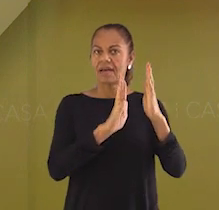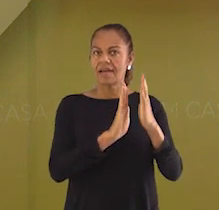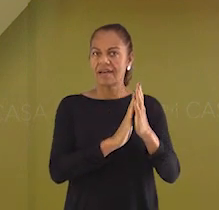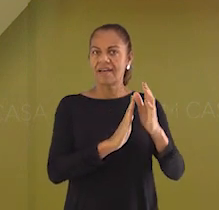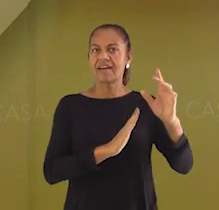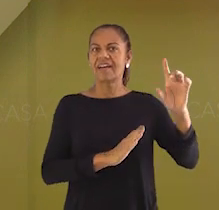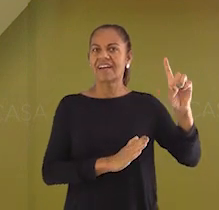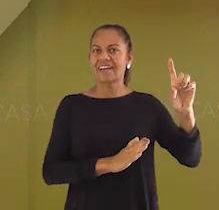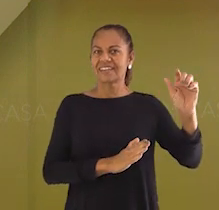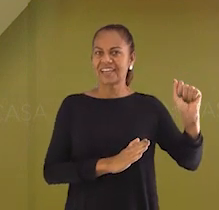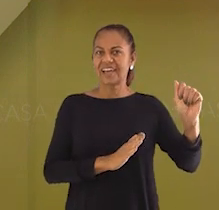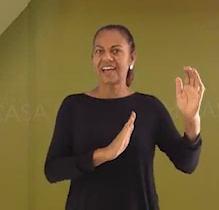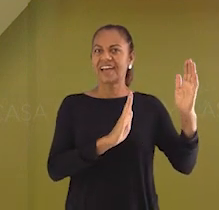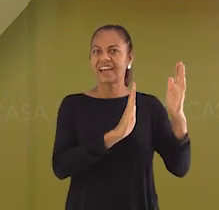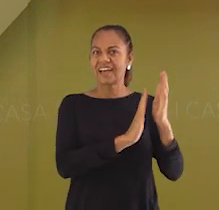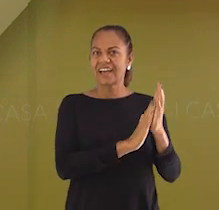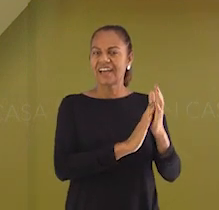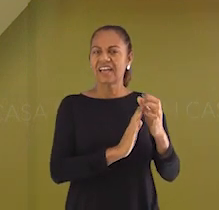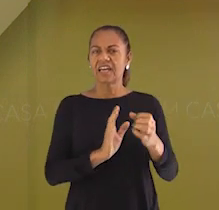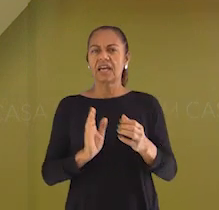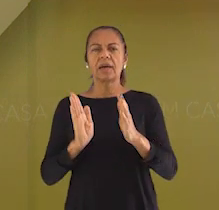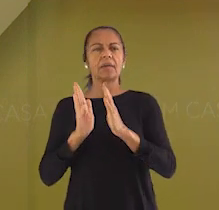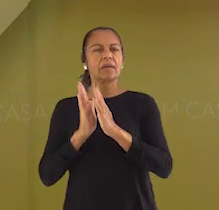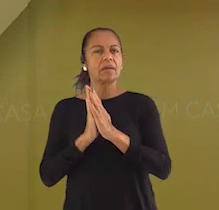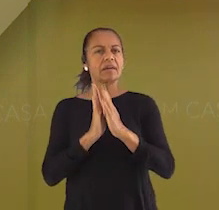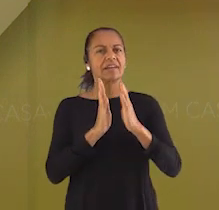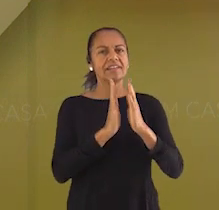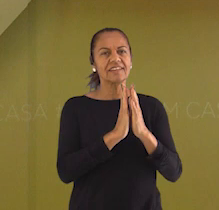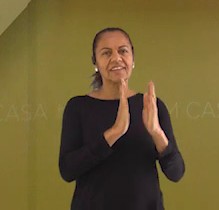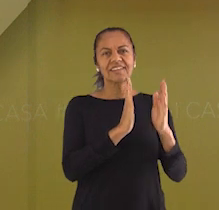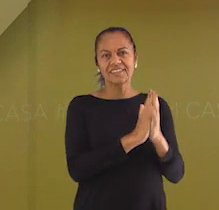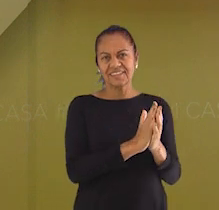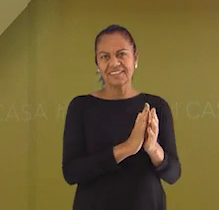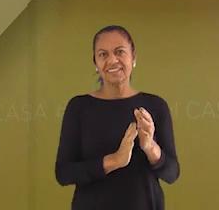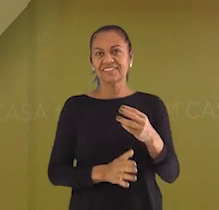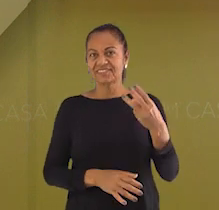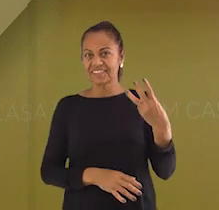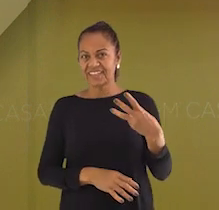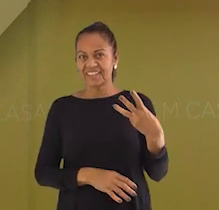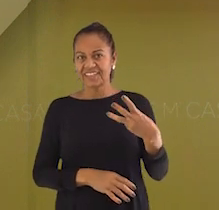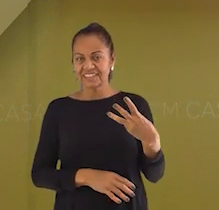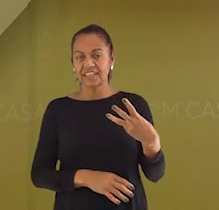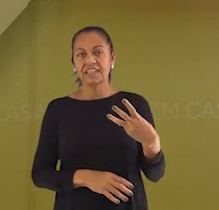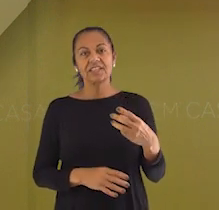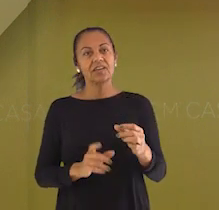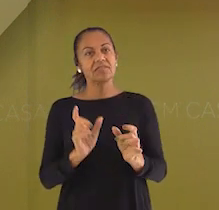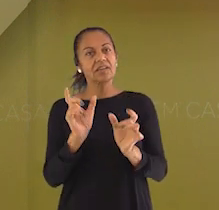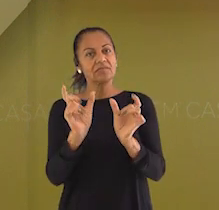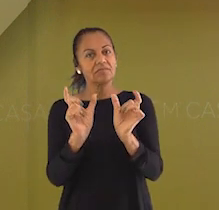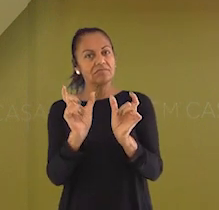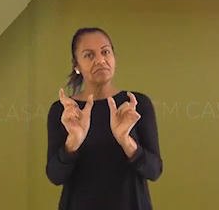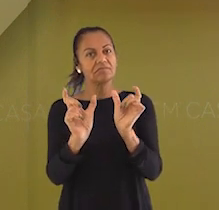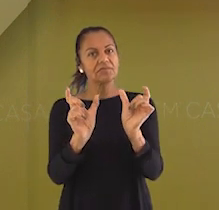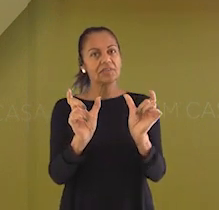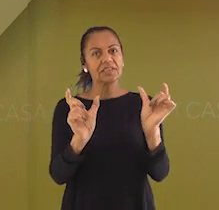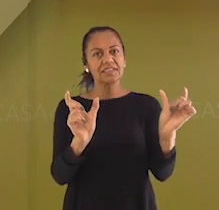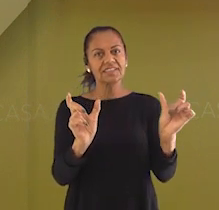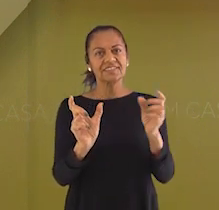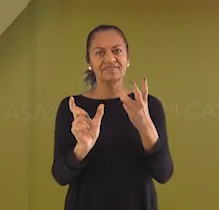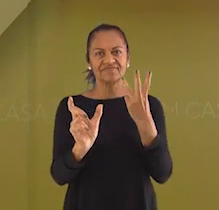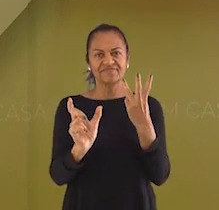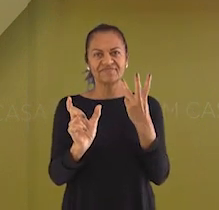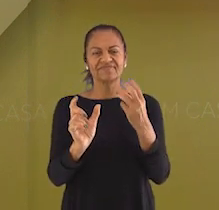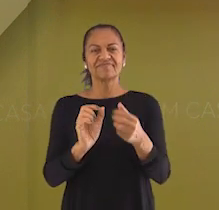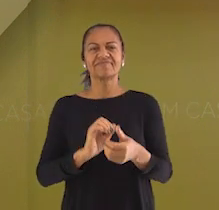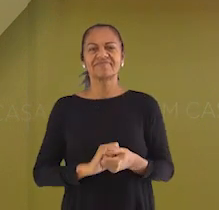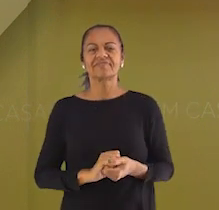gente consegue perceber que batemos palmas três vezes. Com isso, dizemos que a palavra tem três sílabas.